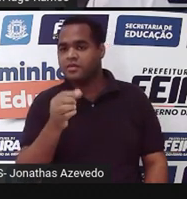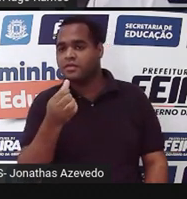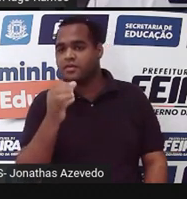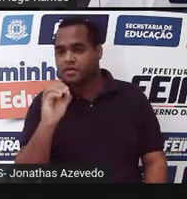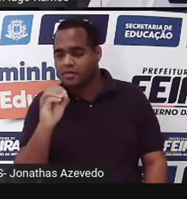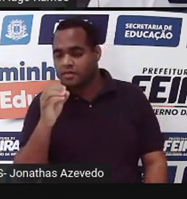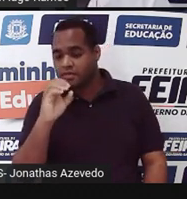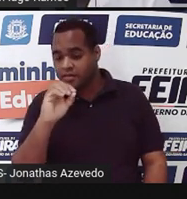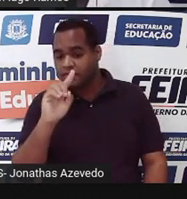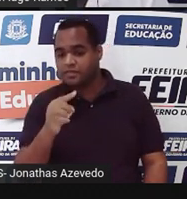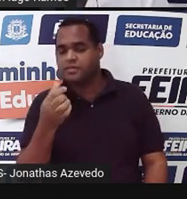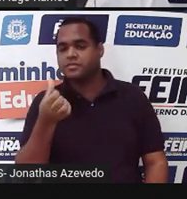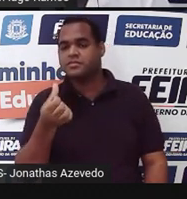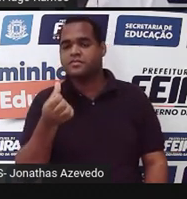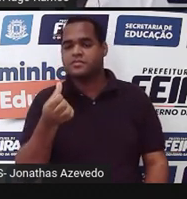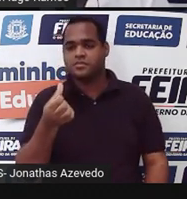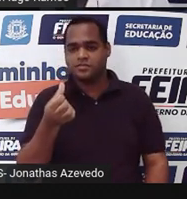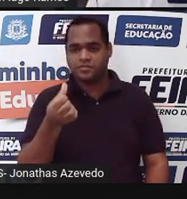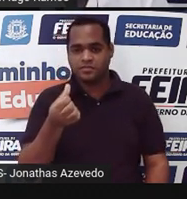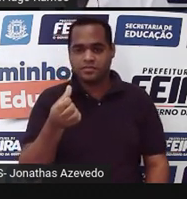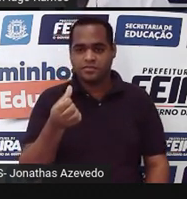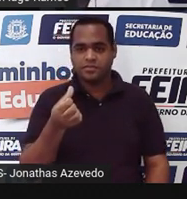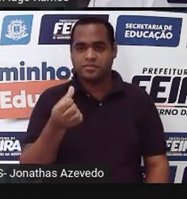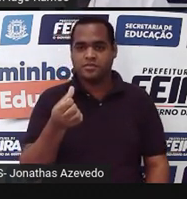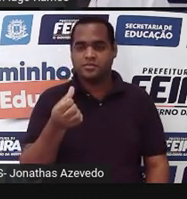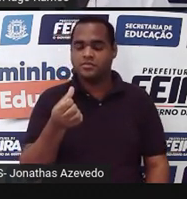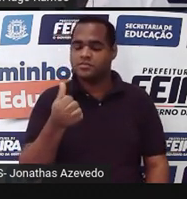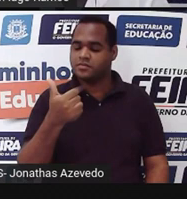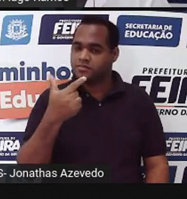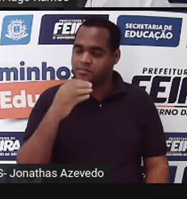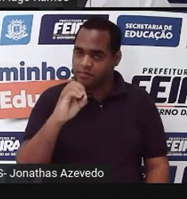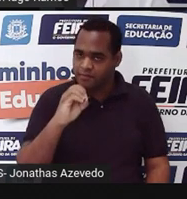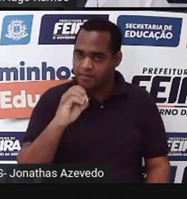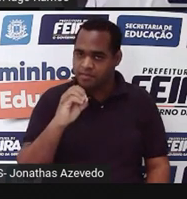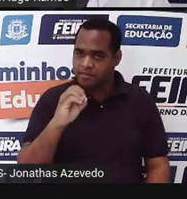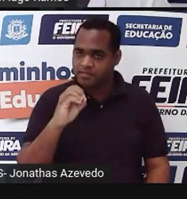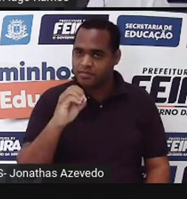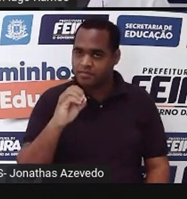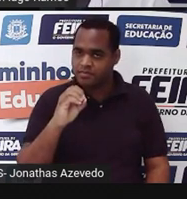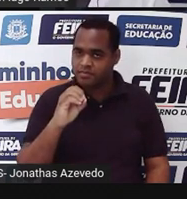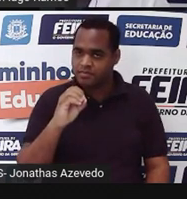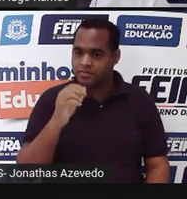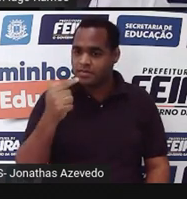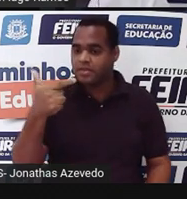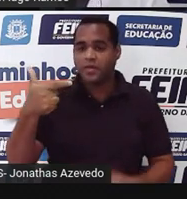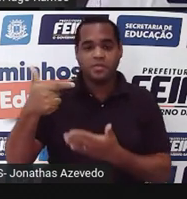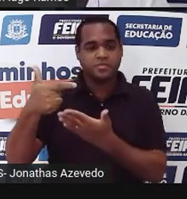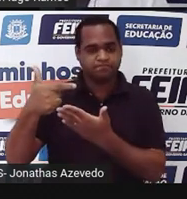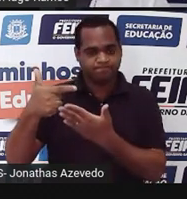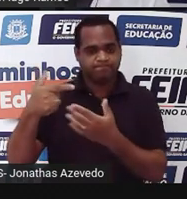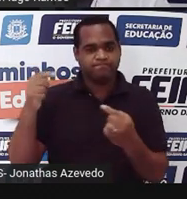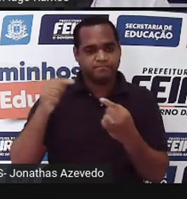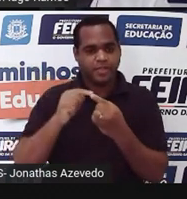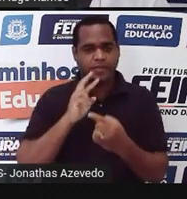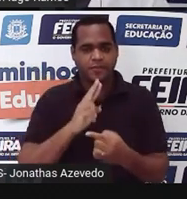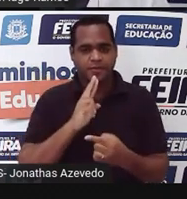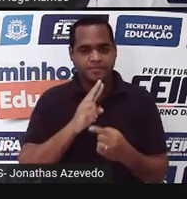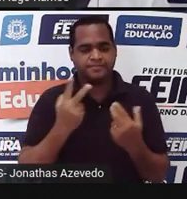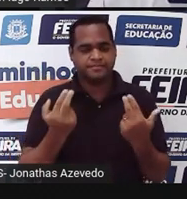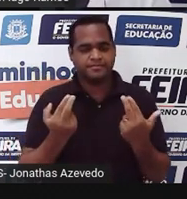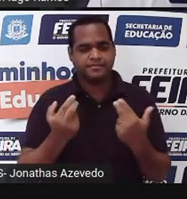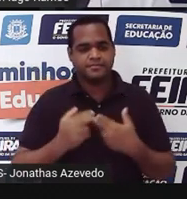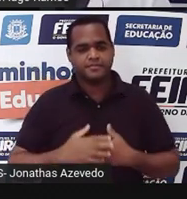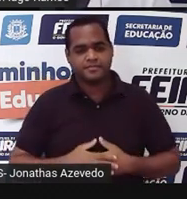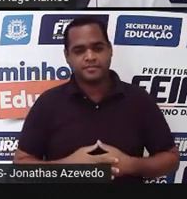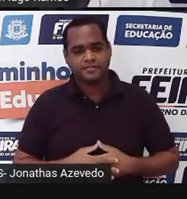Agora, 0,6 vezes 120, que é igual a 72. Tá bom?